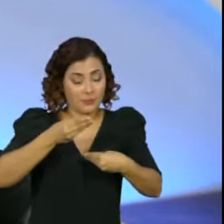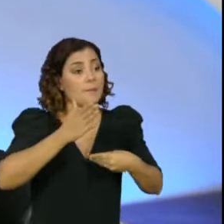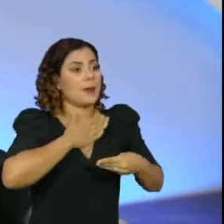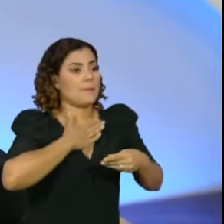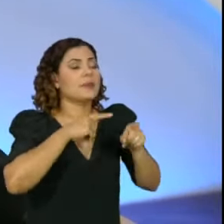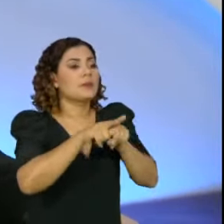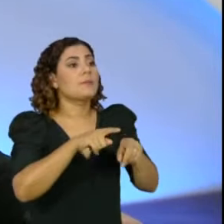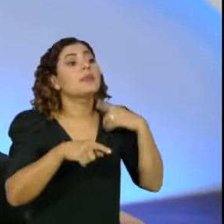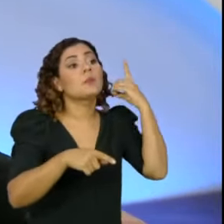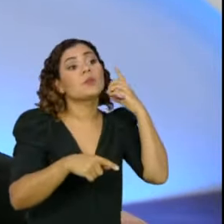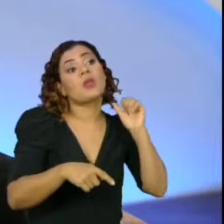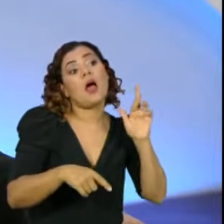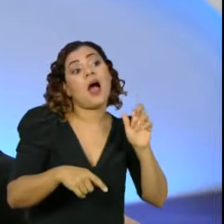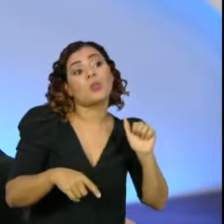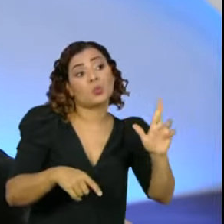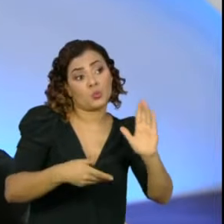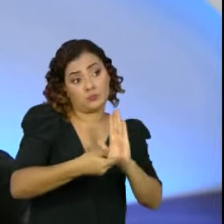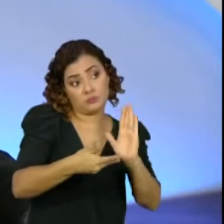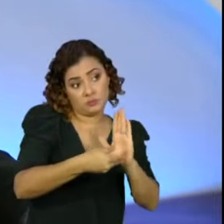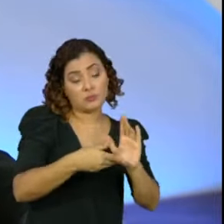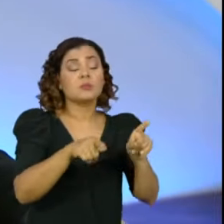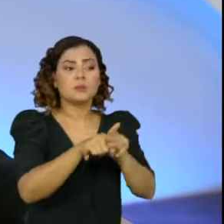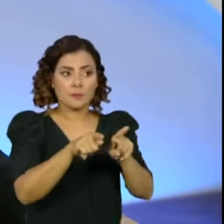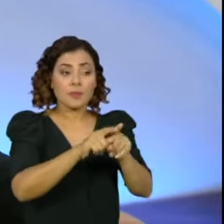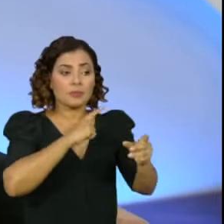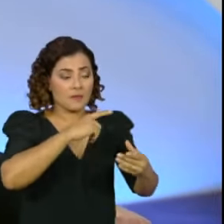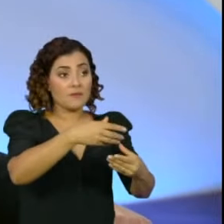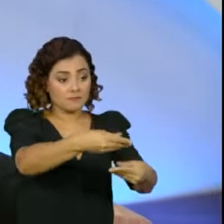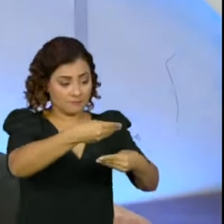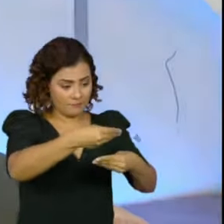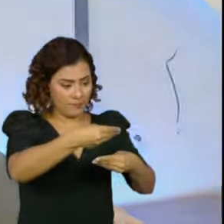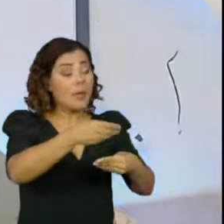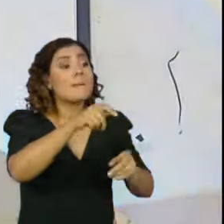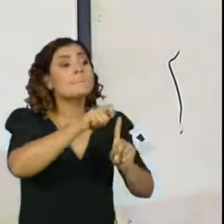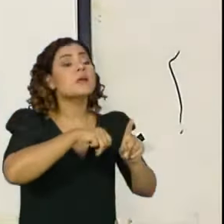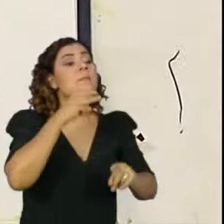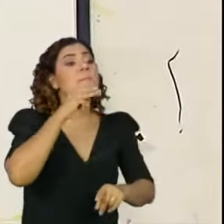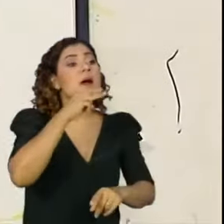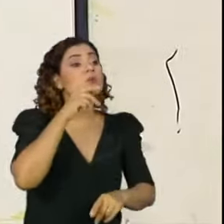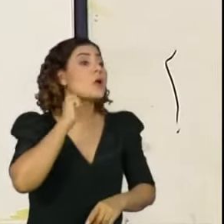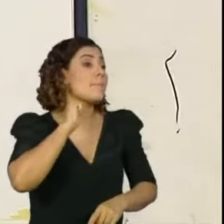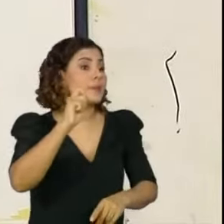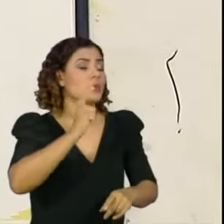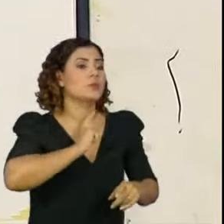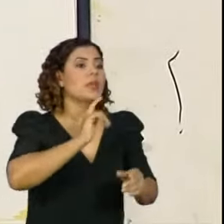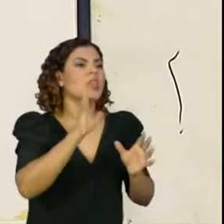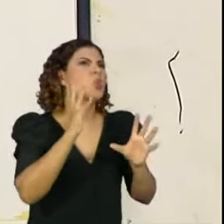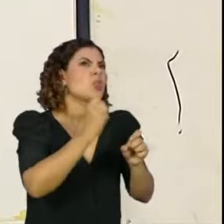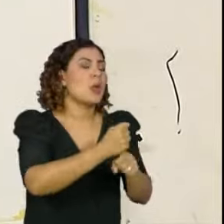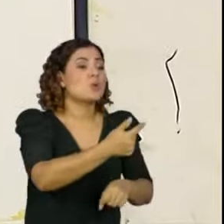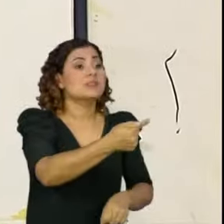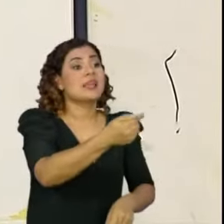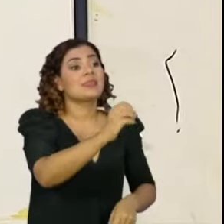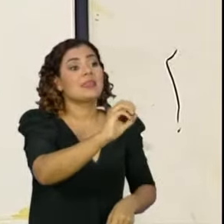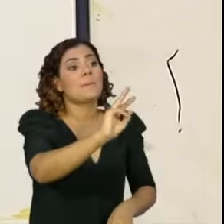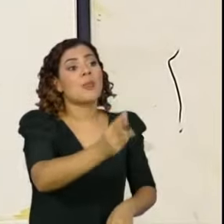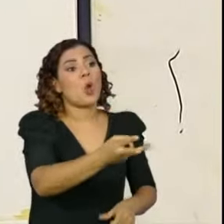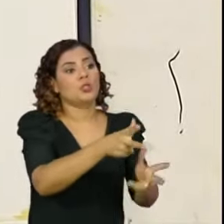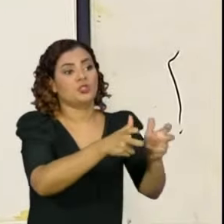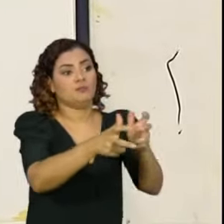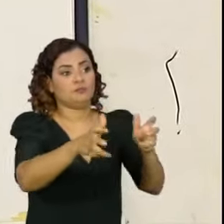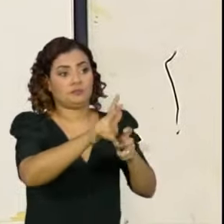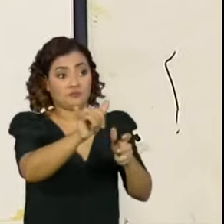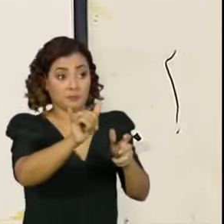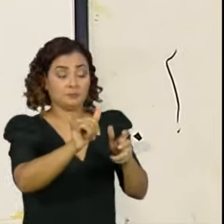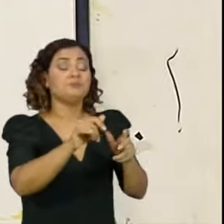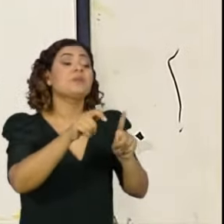ao deputado Arthur Lira, presidente da Câmara, que estabelece que nos meses de março e abril nós temos uma estimativa de 70 milhões de doses,